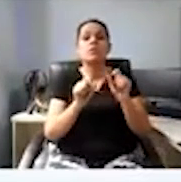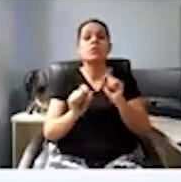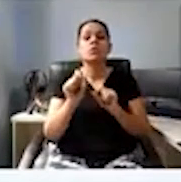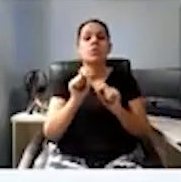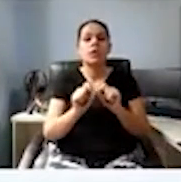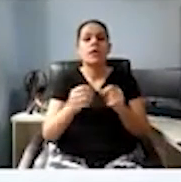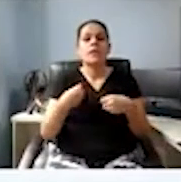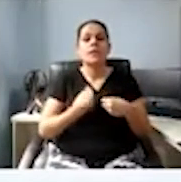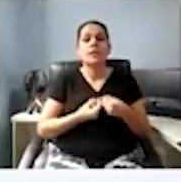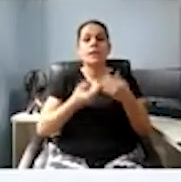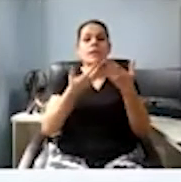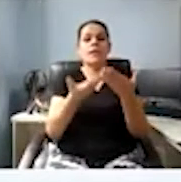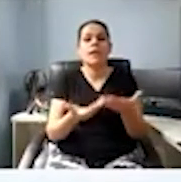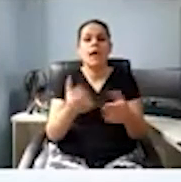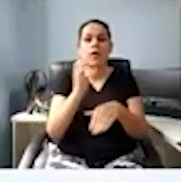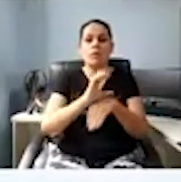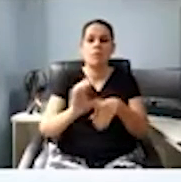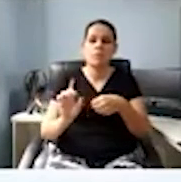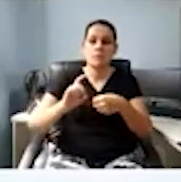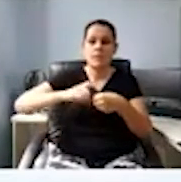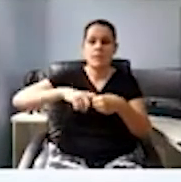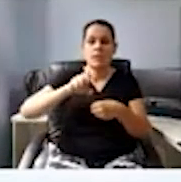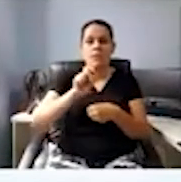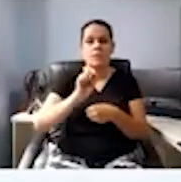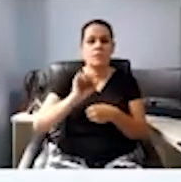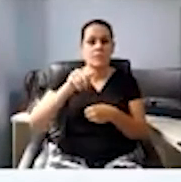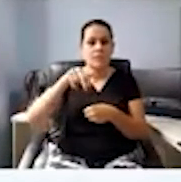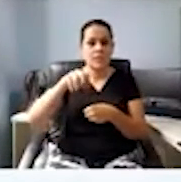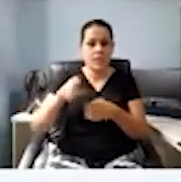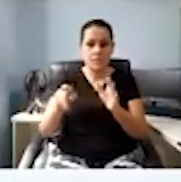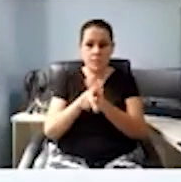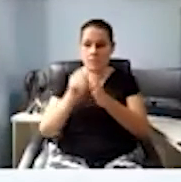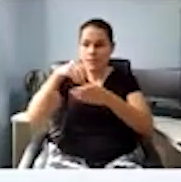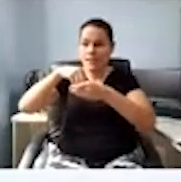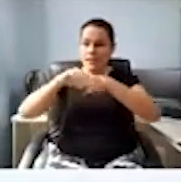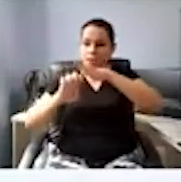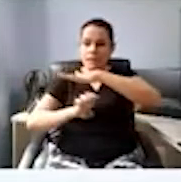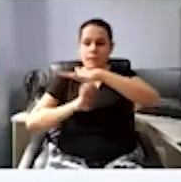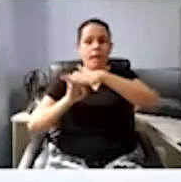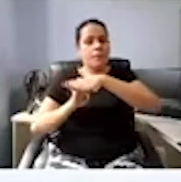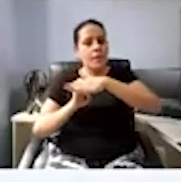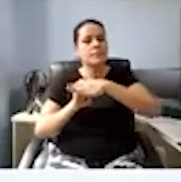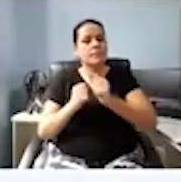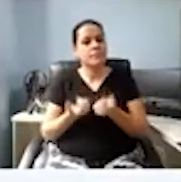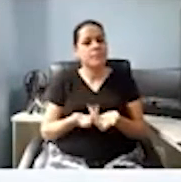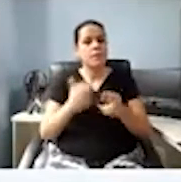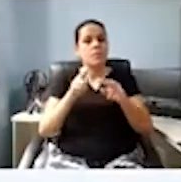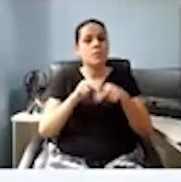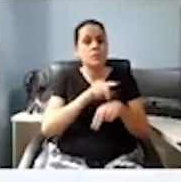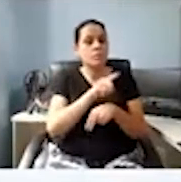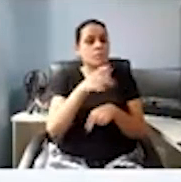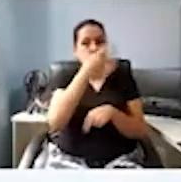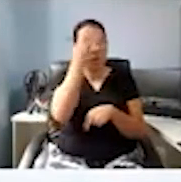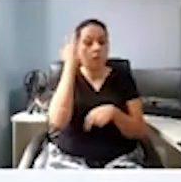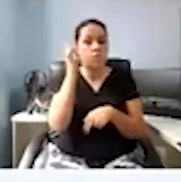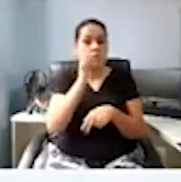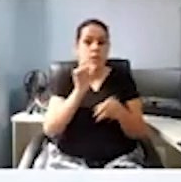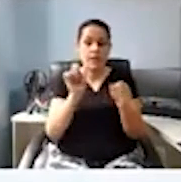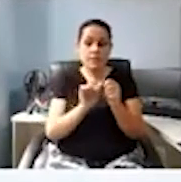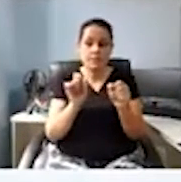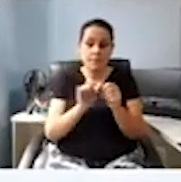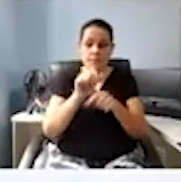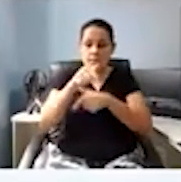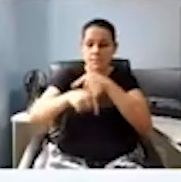cursos em parceria com o sino e as empresas, cursos dentro das empresas. Assim, você vai conseguir fazer o recrutamento